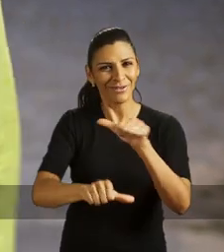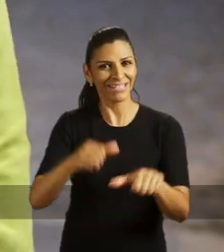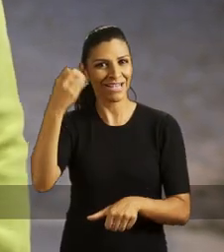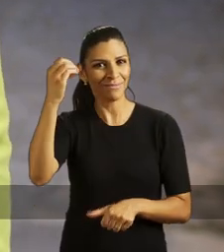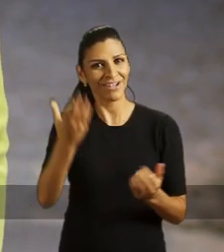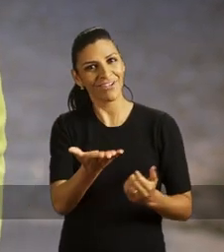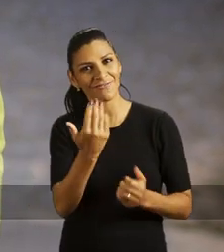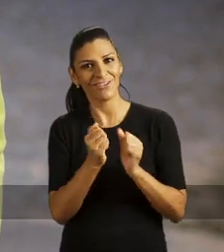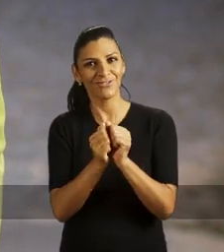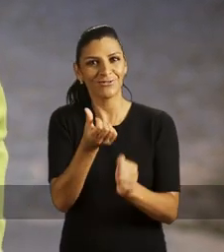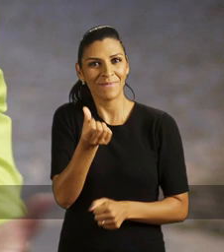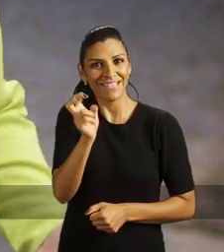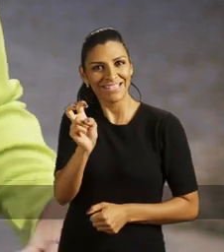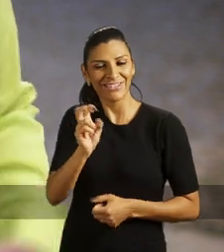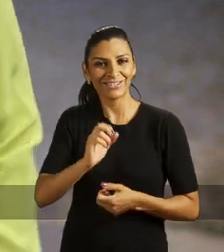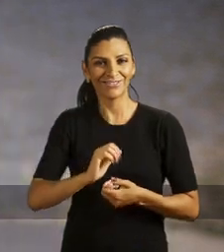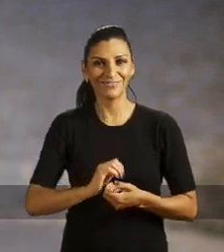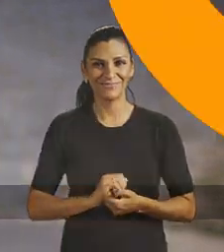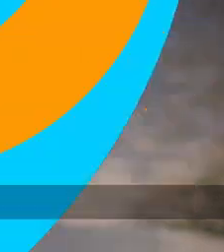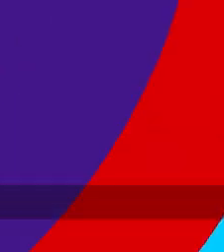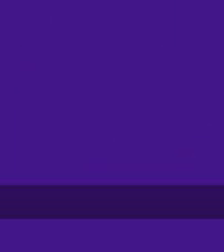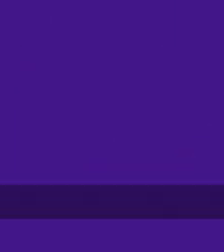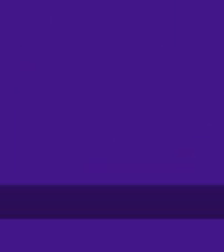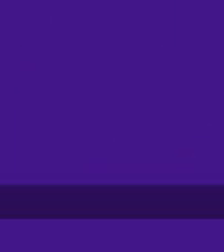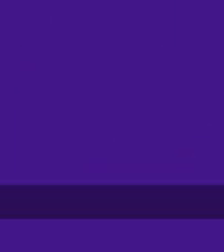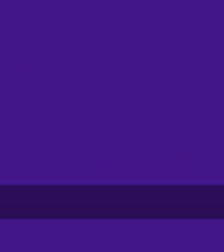mudar Porto Alegre. Vem com o Meia Cinco.